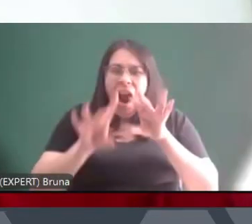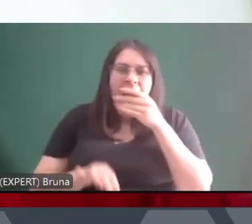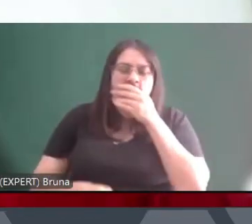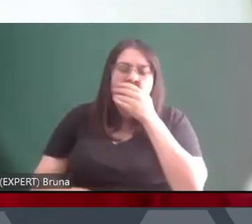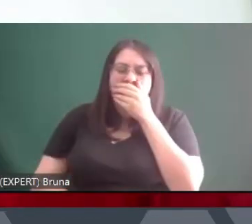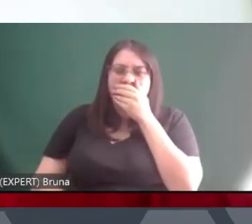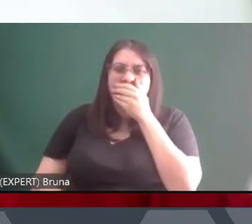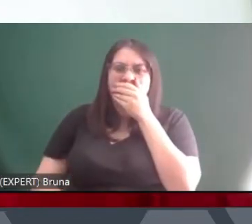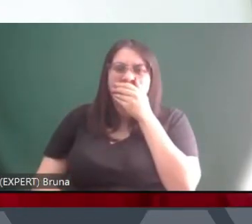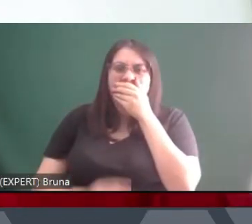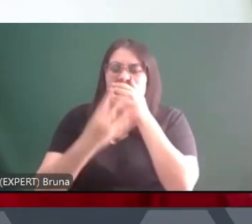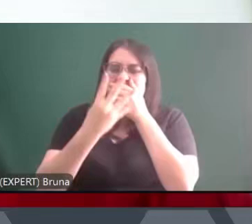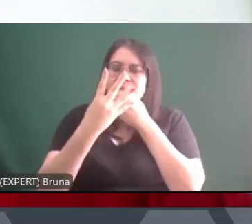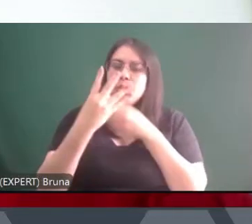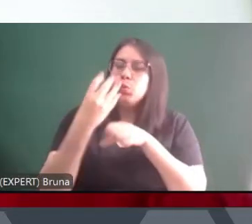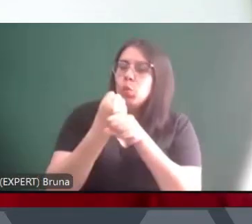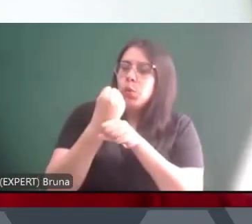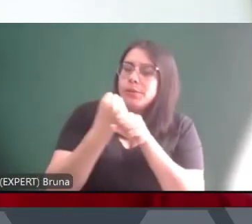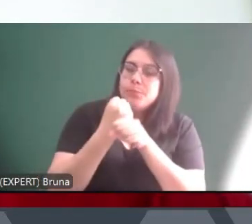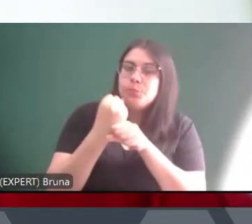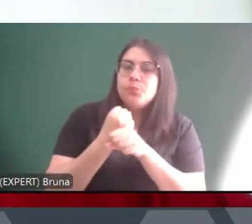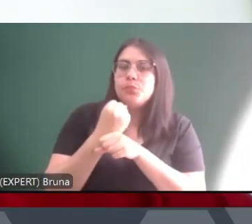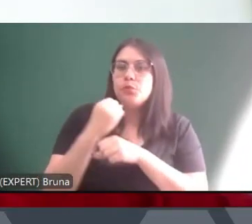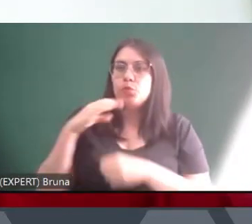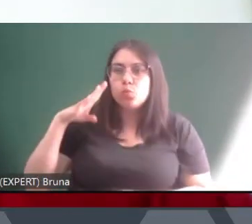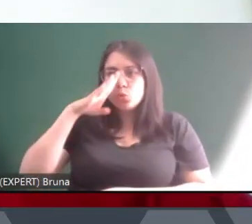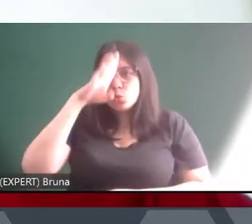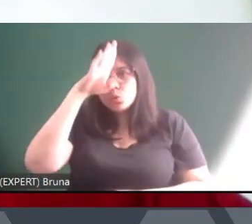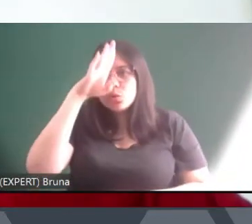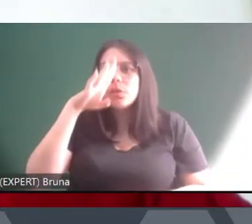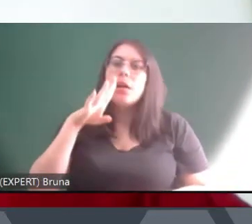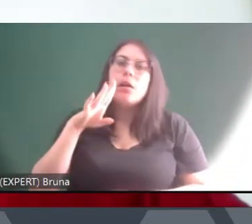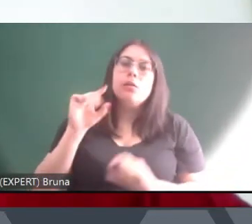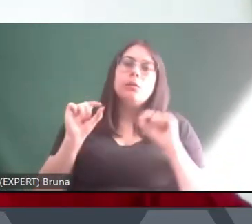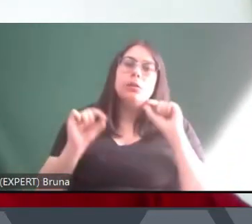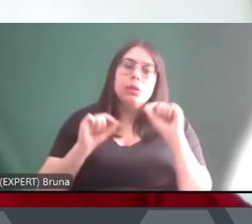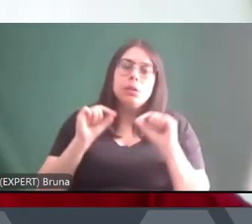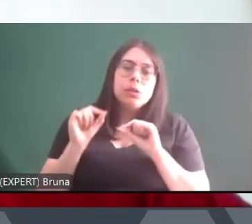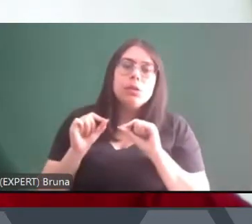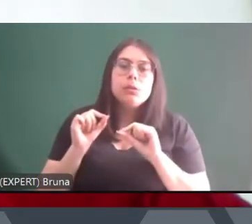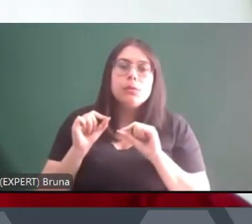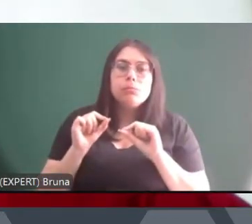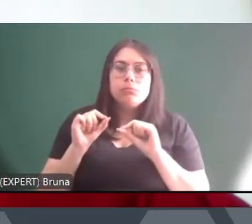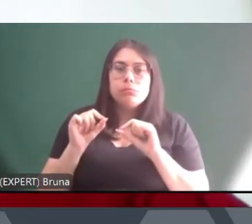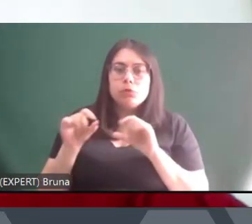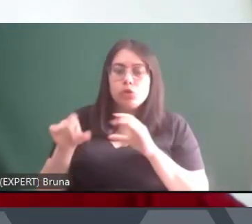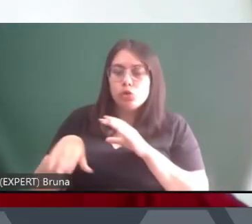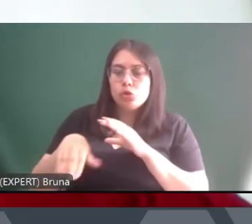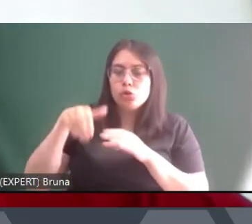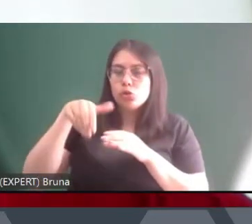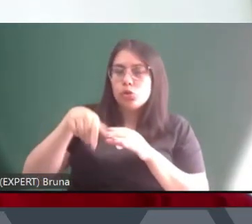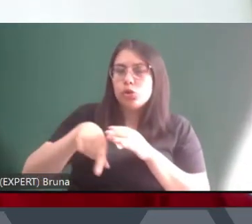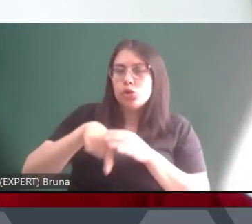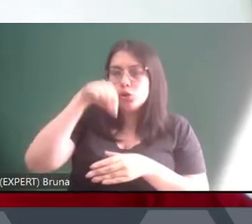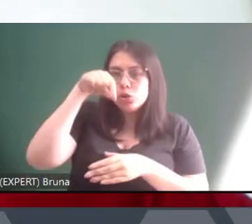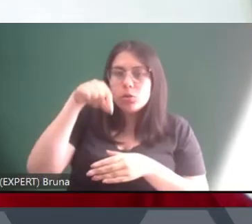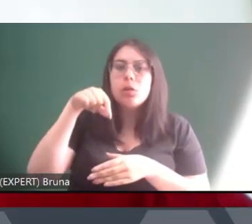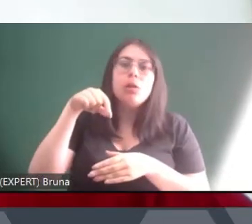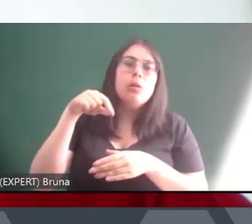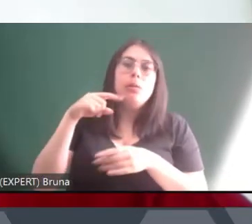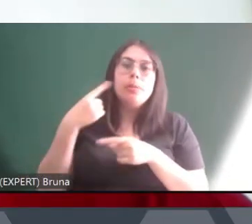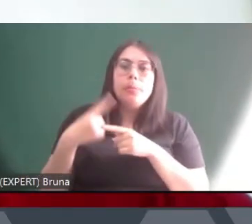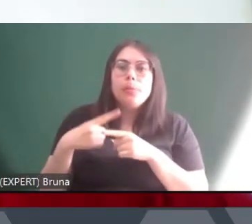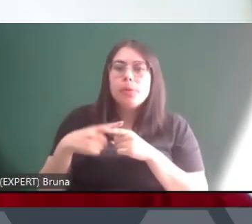anos do governo do Jair Bolsonaro, que ganhou popularidade e se elegeu muito a partir da